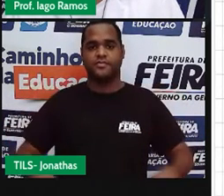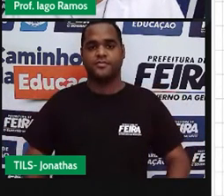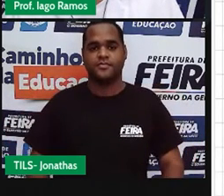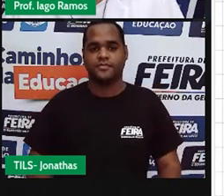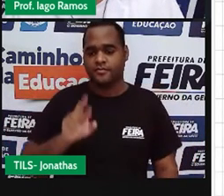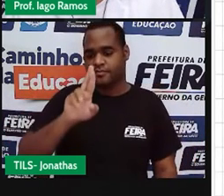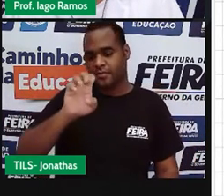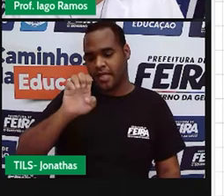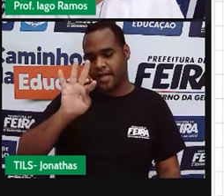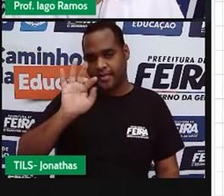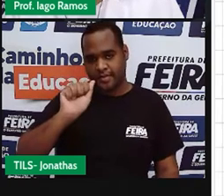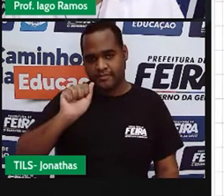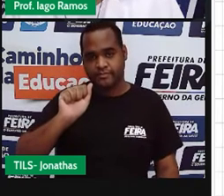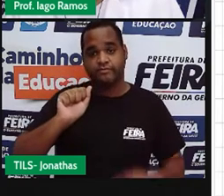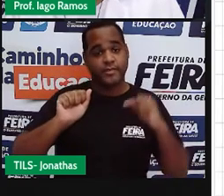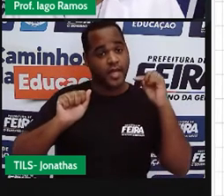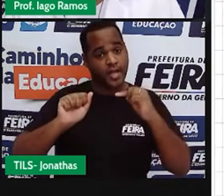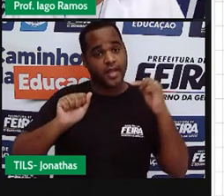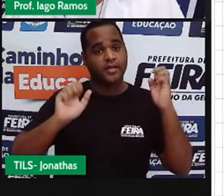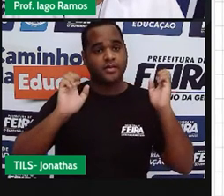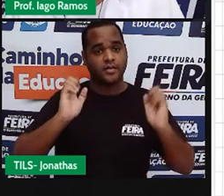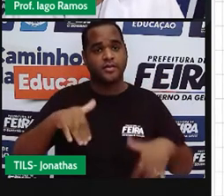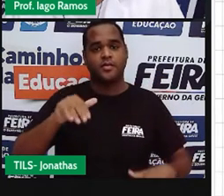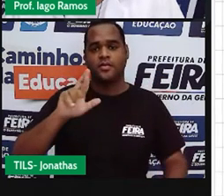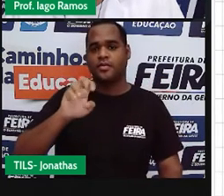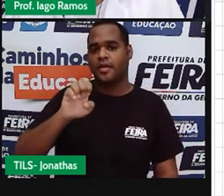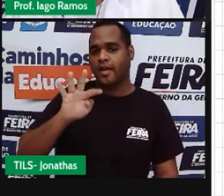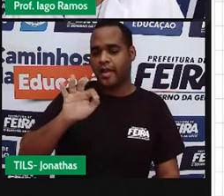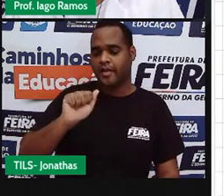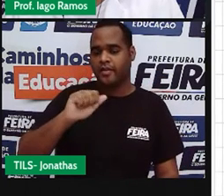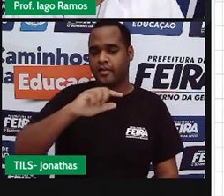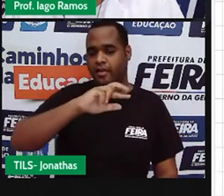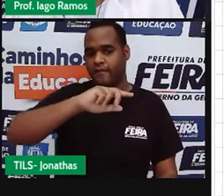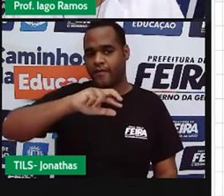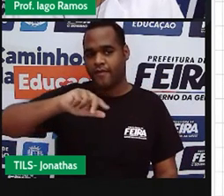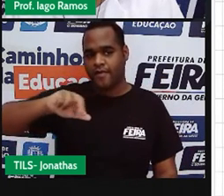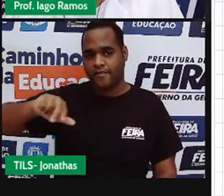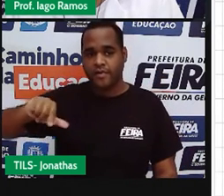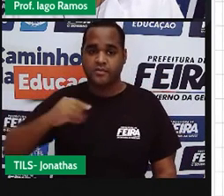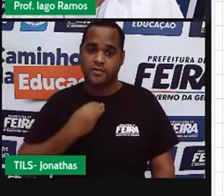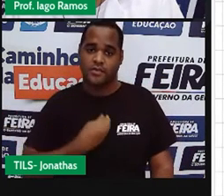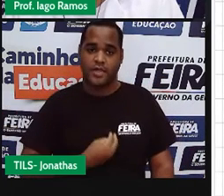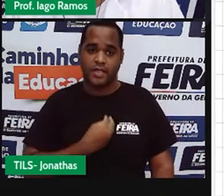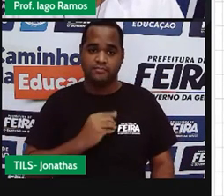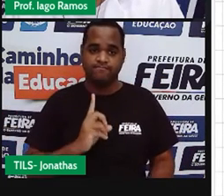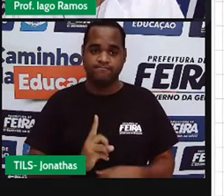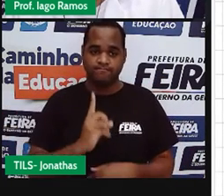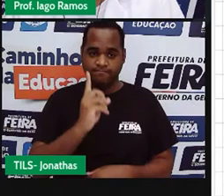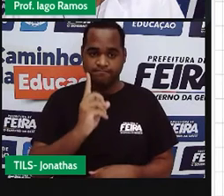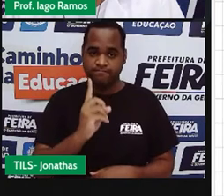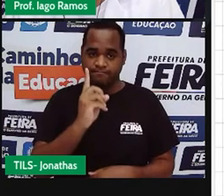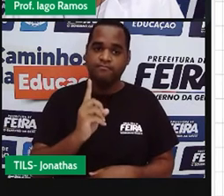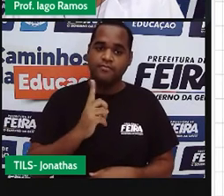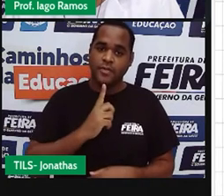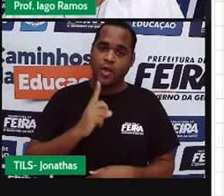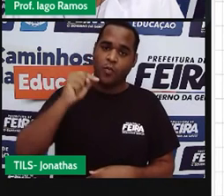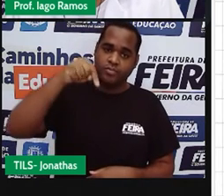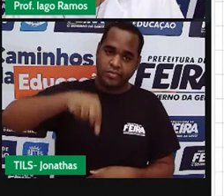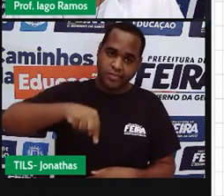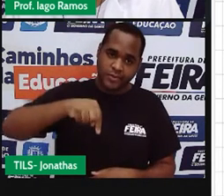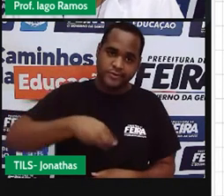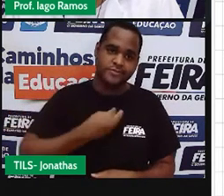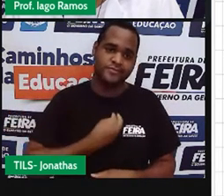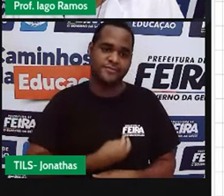E nessa reta eu tenho infinitos pontos para cima ou para